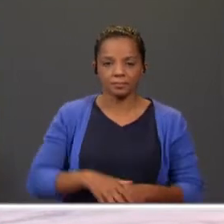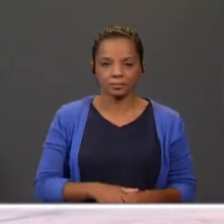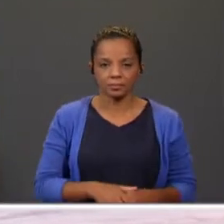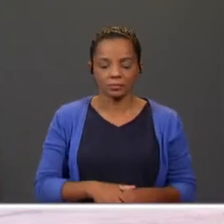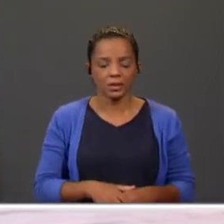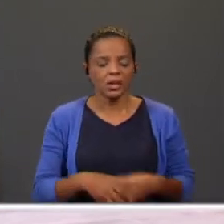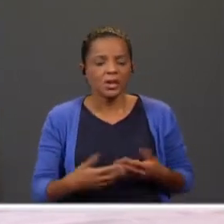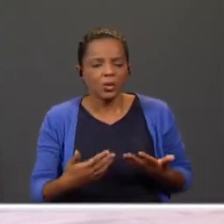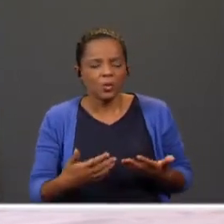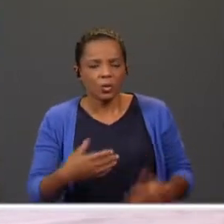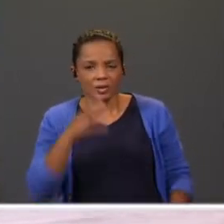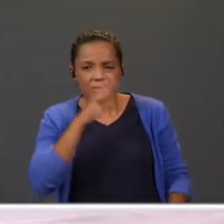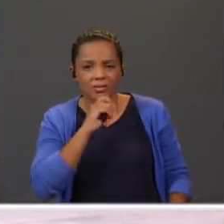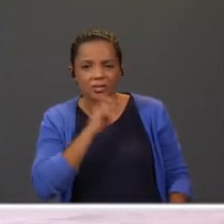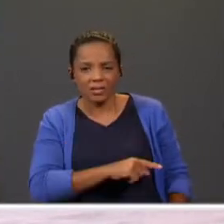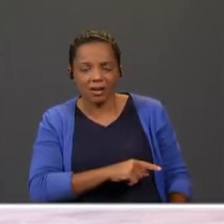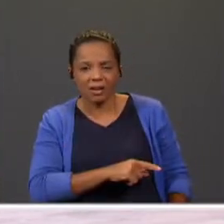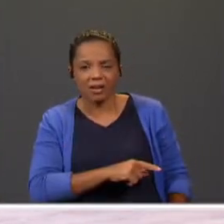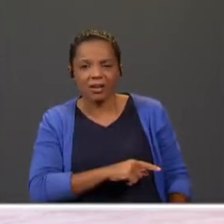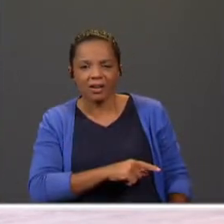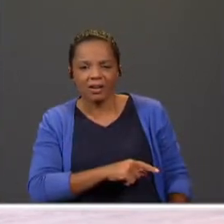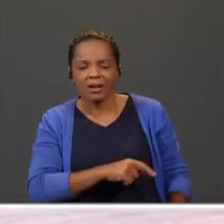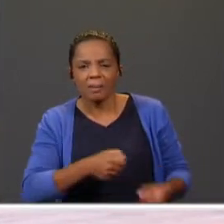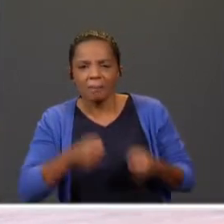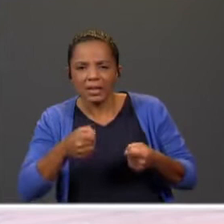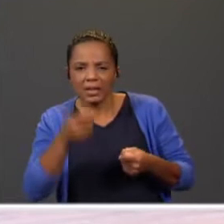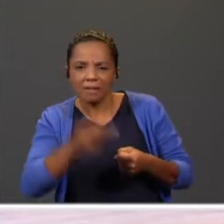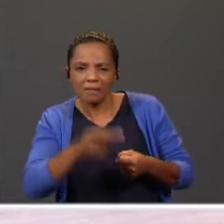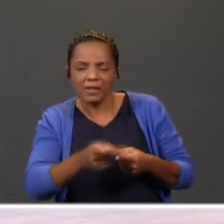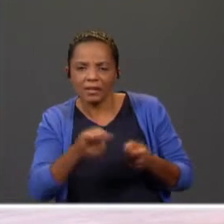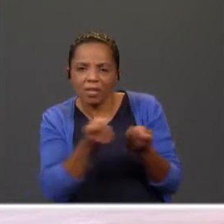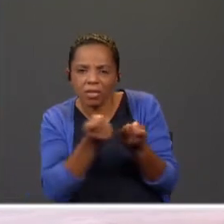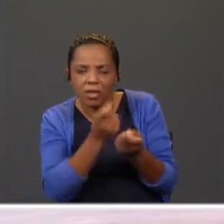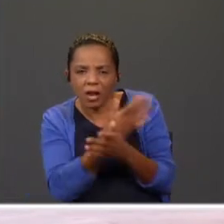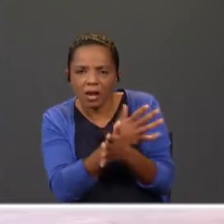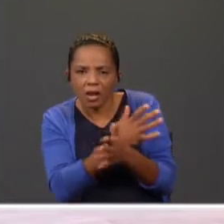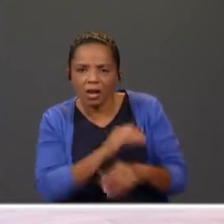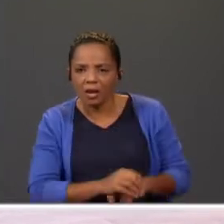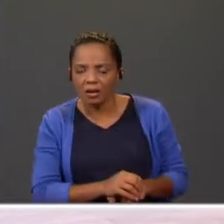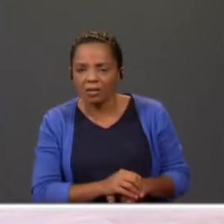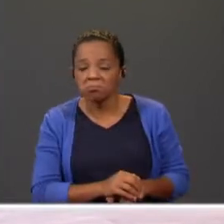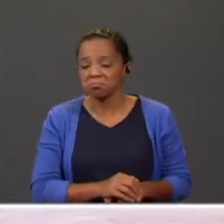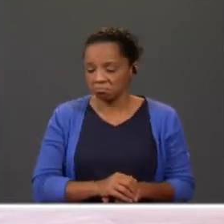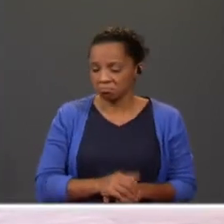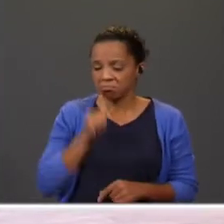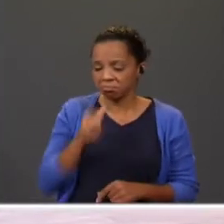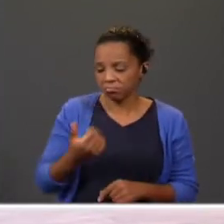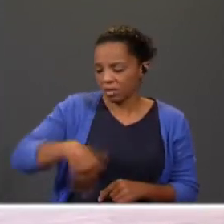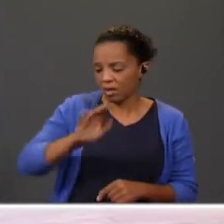Agora, se me deixassem estar a padelinha aí ao pé das brasas... Deixaram.